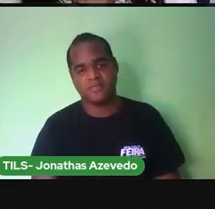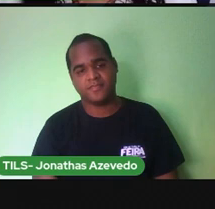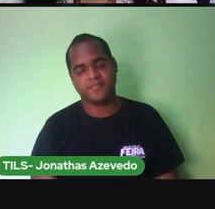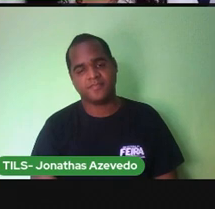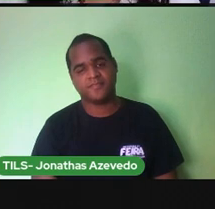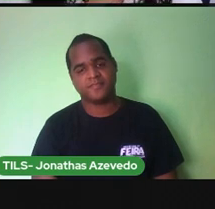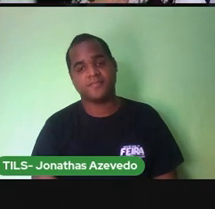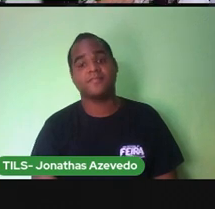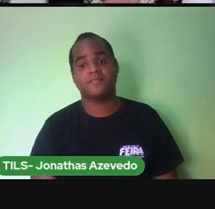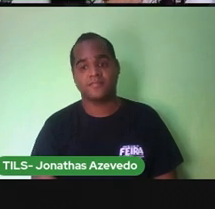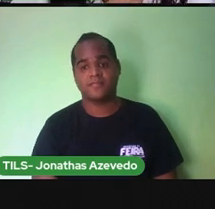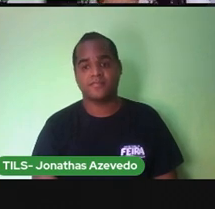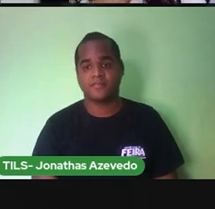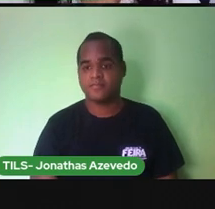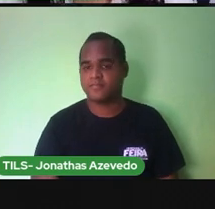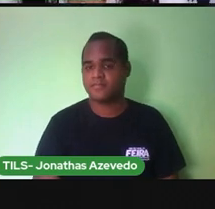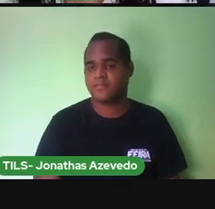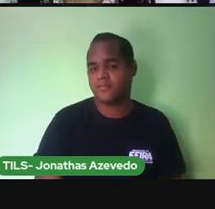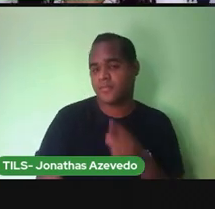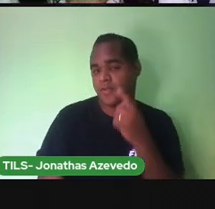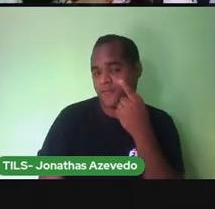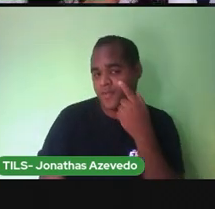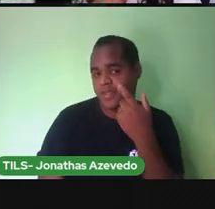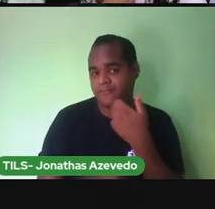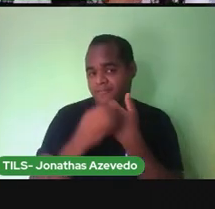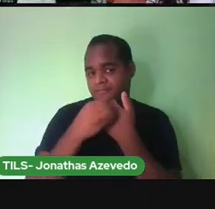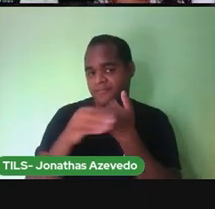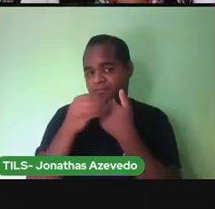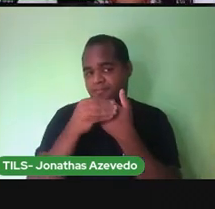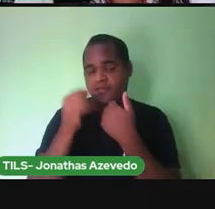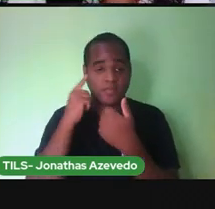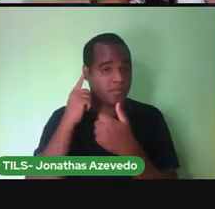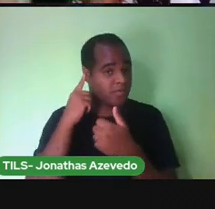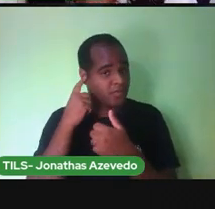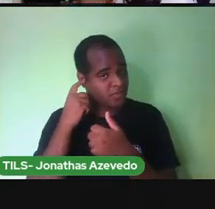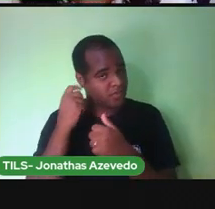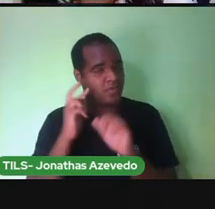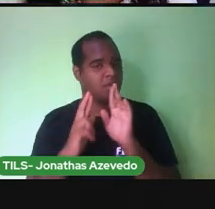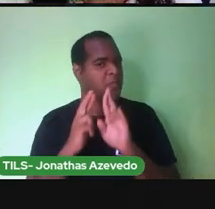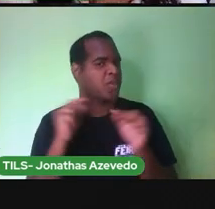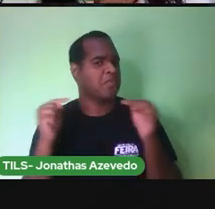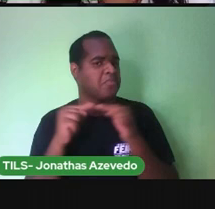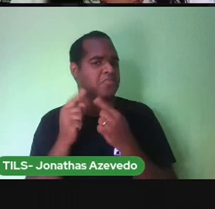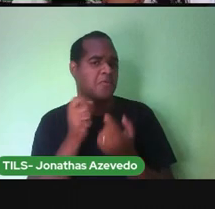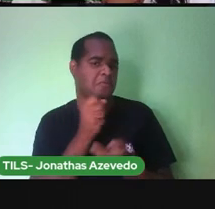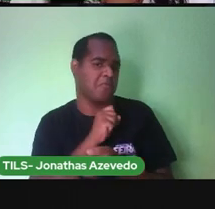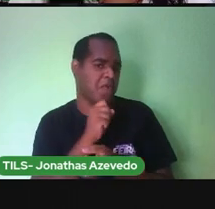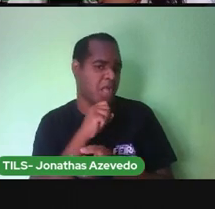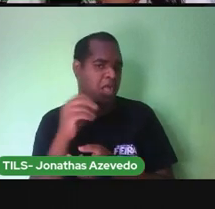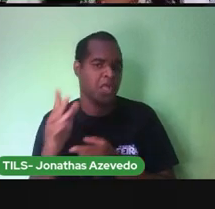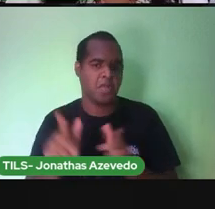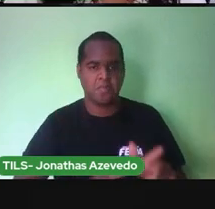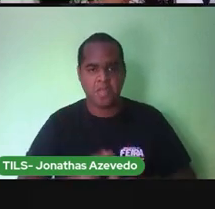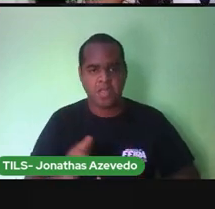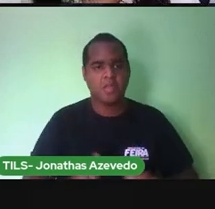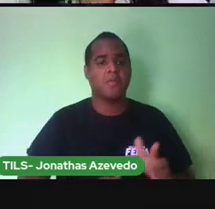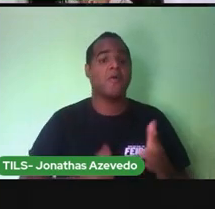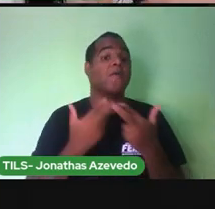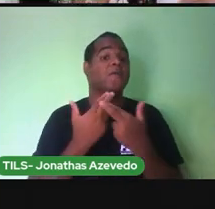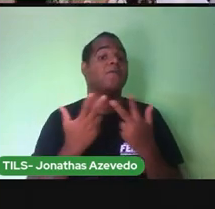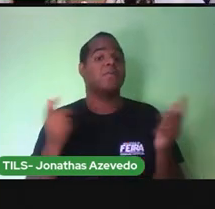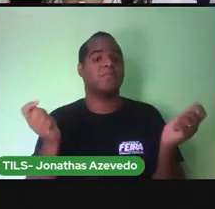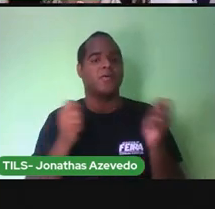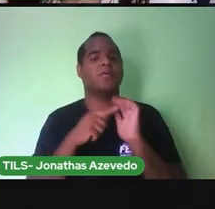De orientações É pra ajudar O seu responsável Ser irmão mais velho Seu primo A pessoa que te ajuda A com a tarefa